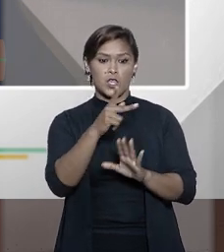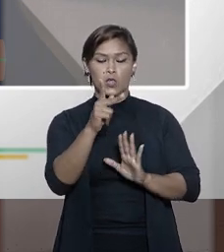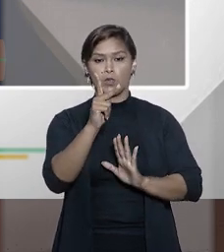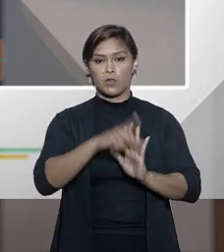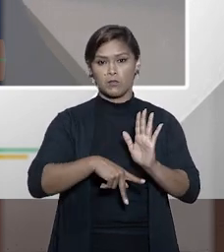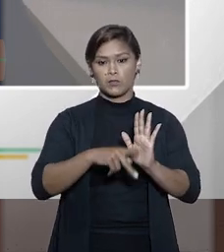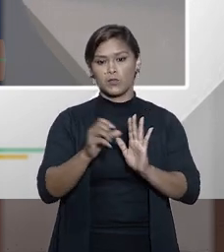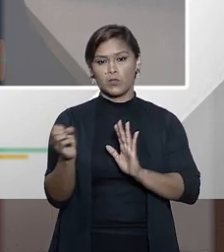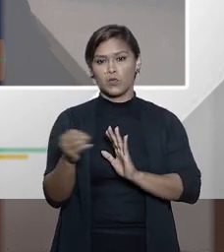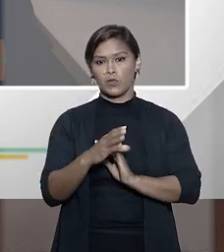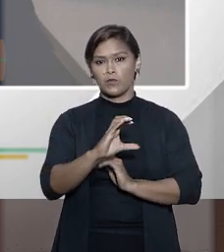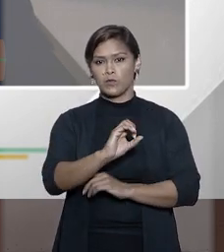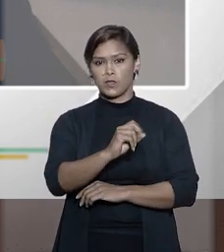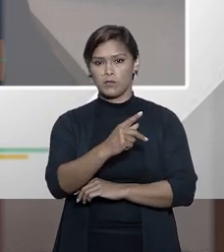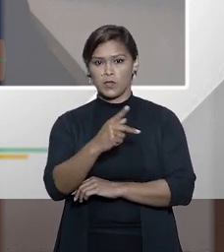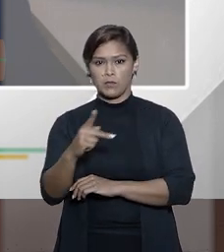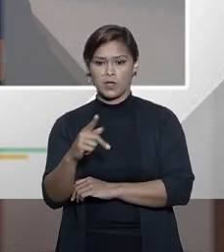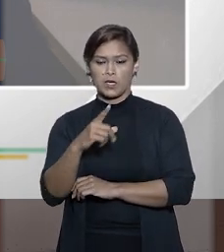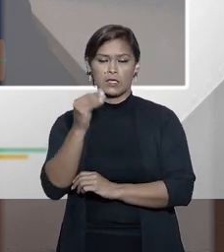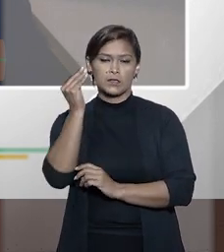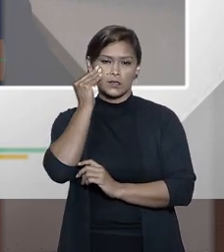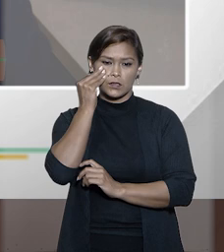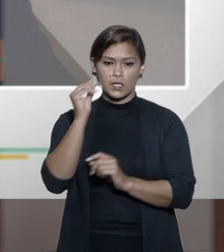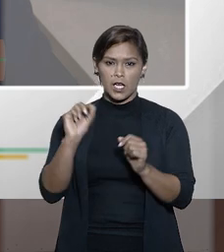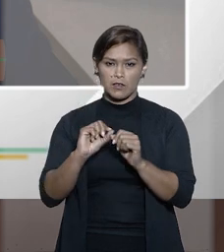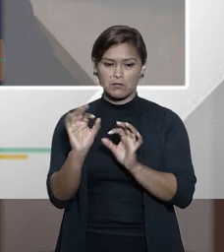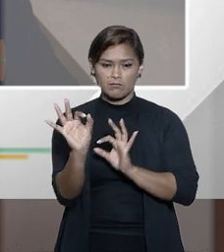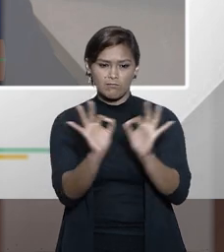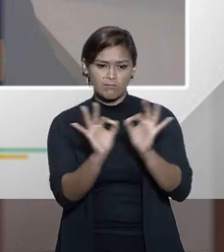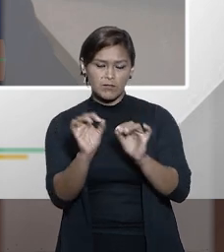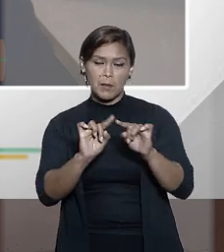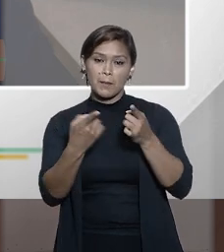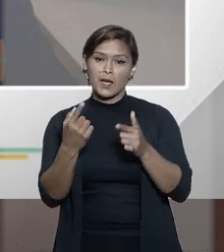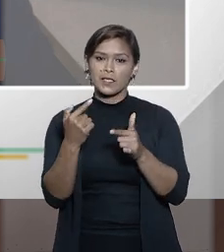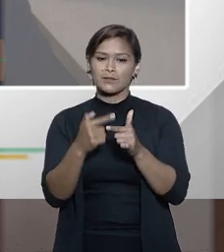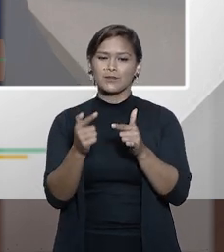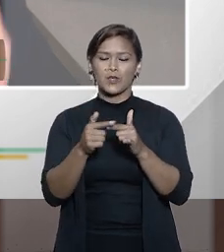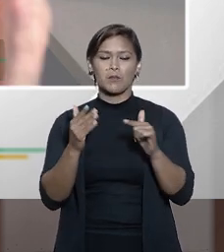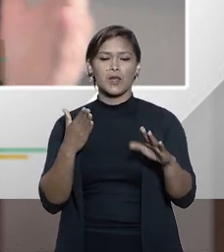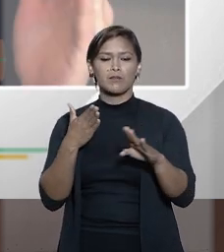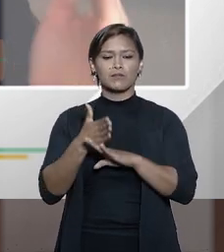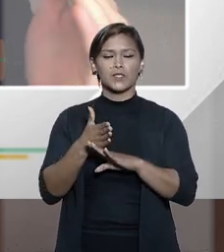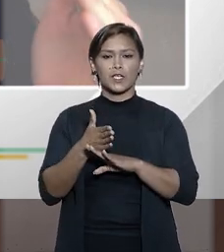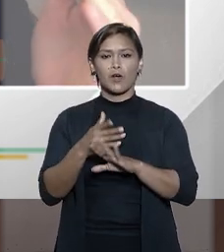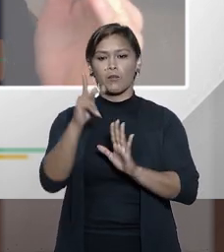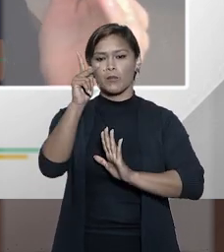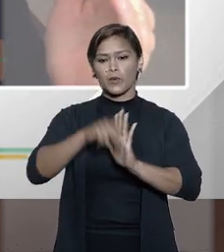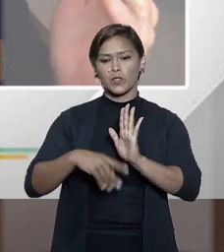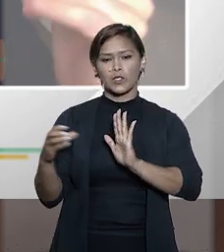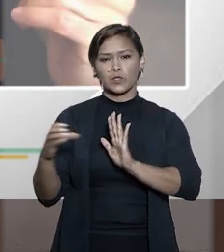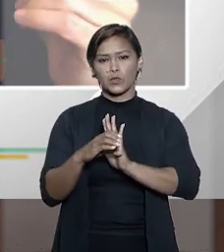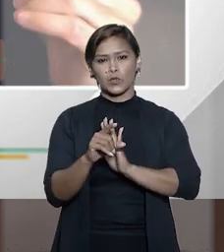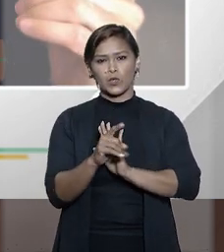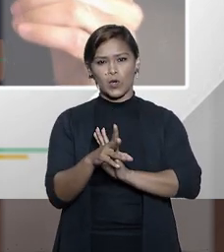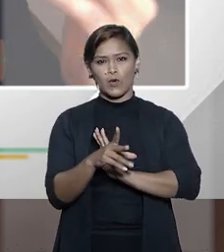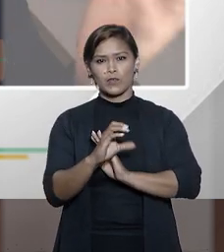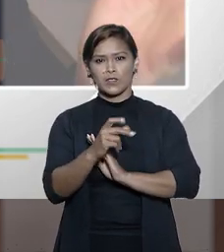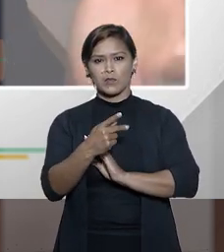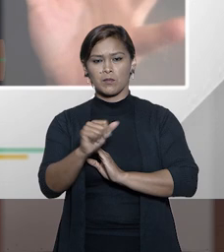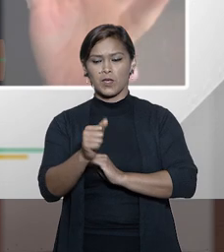projeto do novo CPP tentado fazer isso. Só que tem um problema. O projeto do novo CPP é de